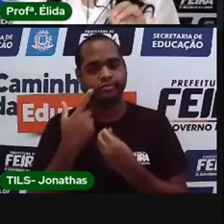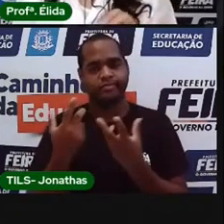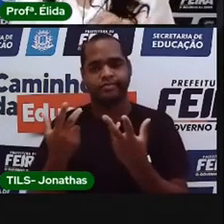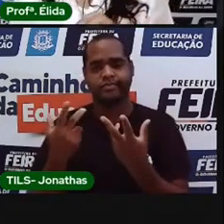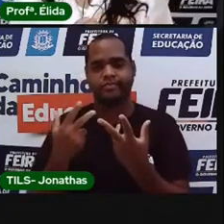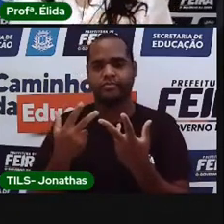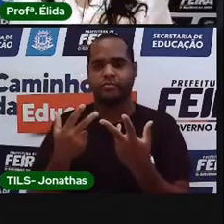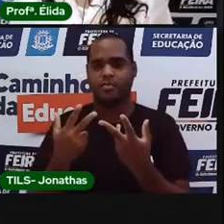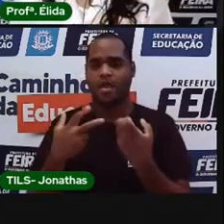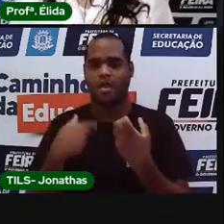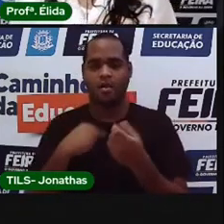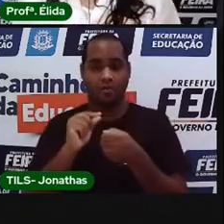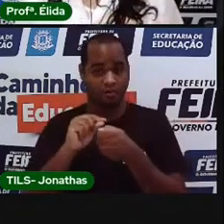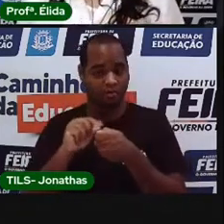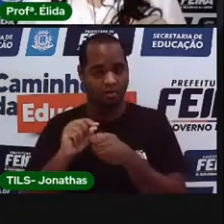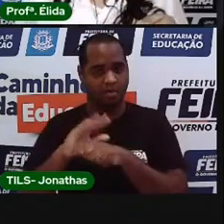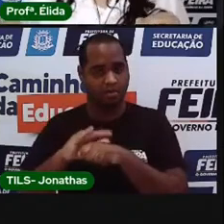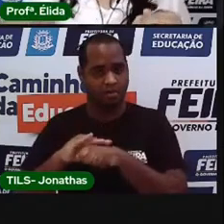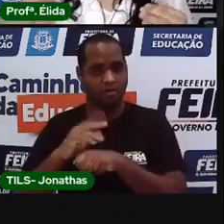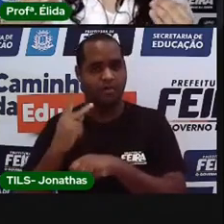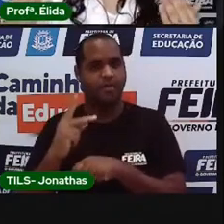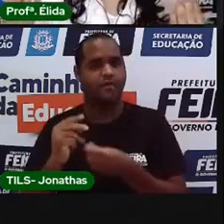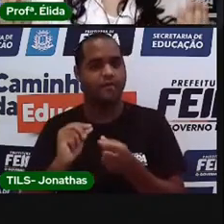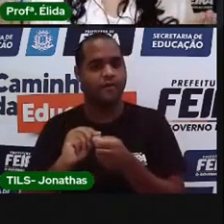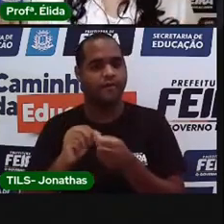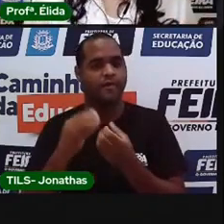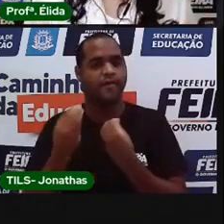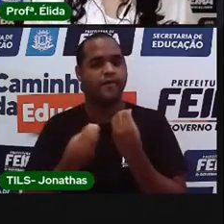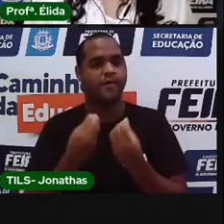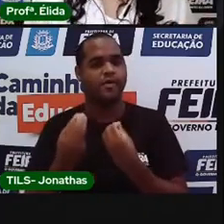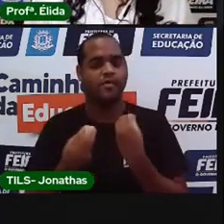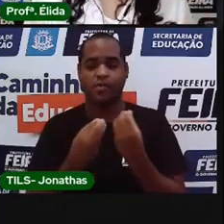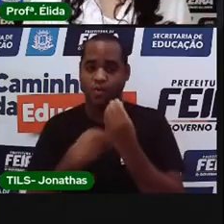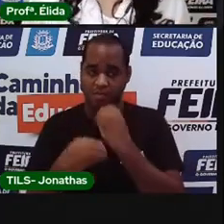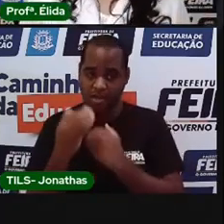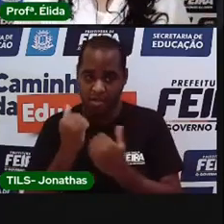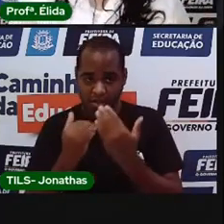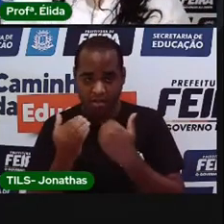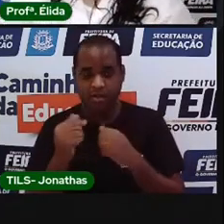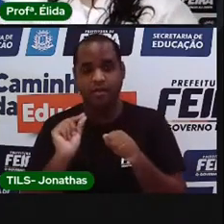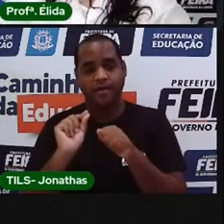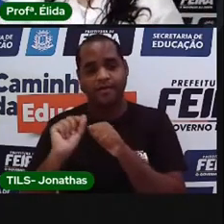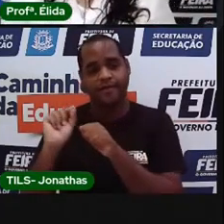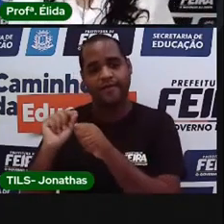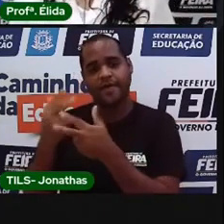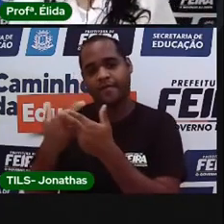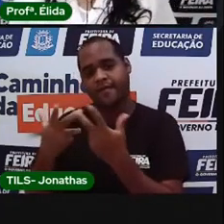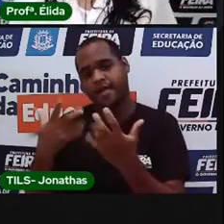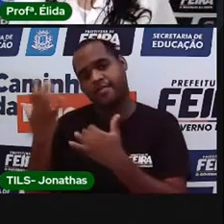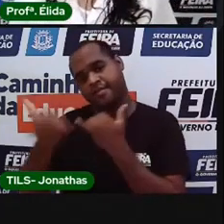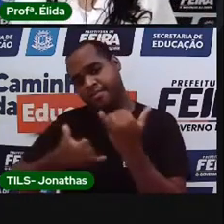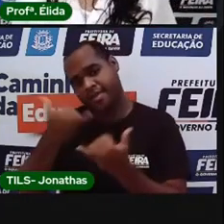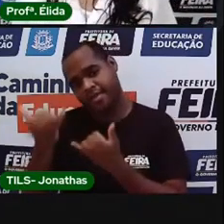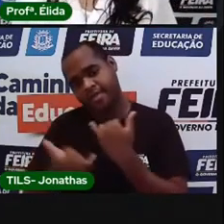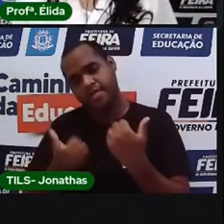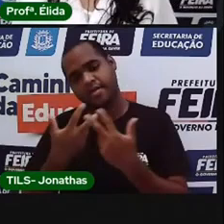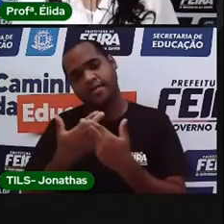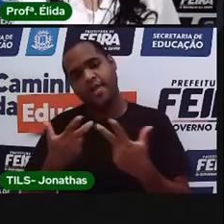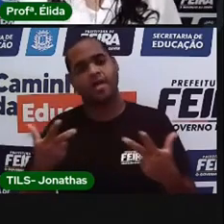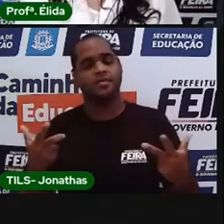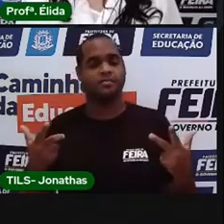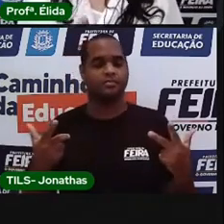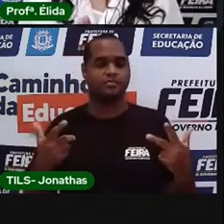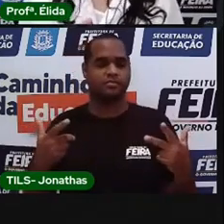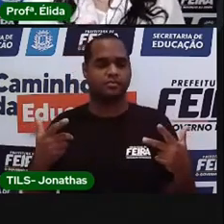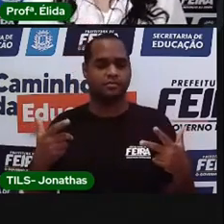sou eu fazendo. Fazendo comida, fazendo um brinquedo com reciclado,